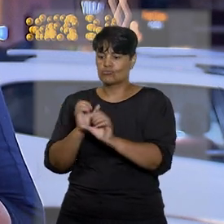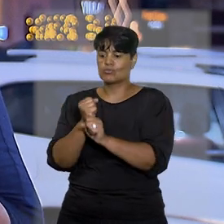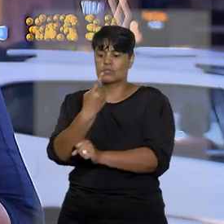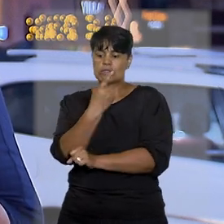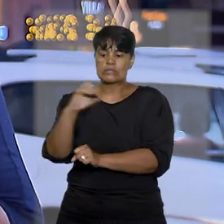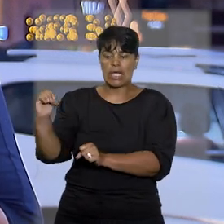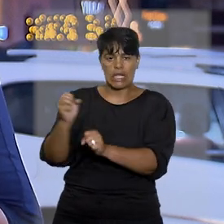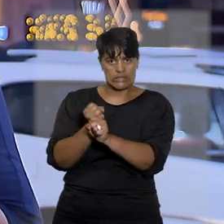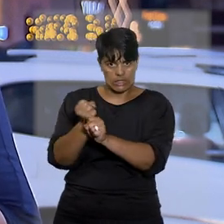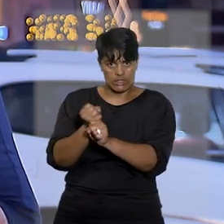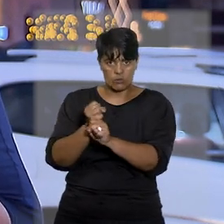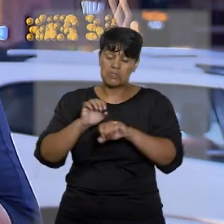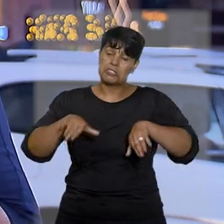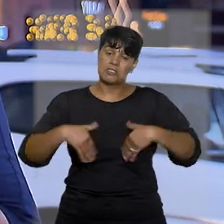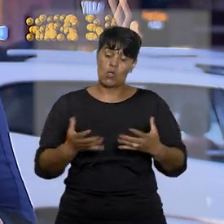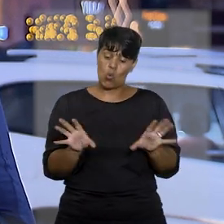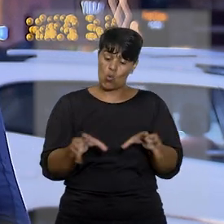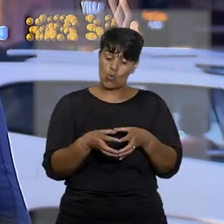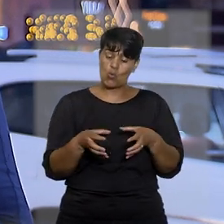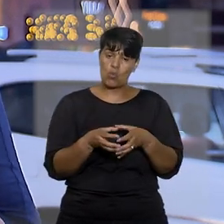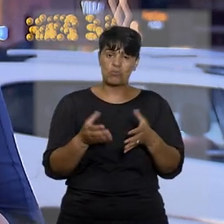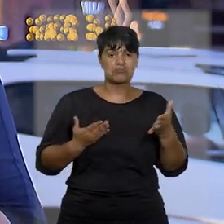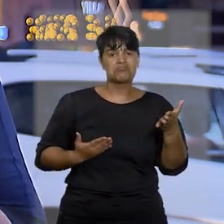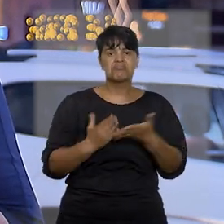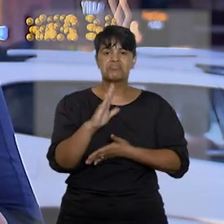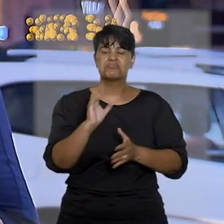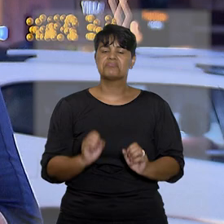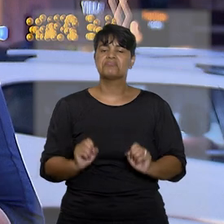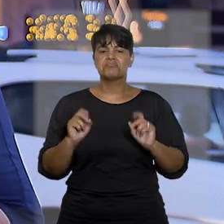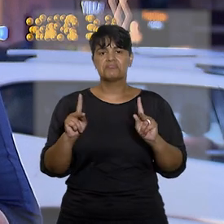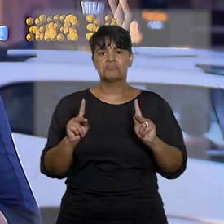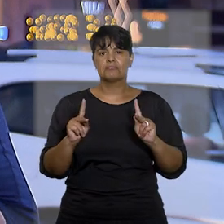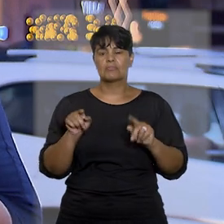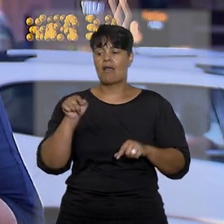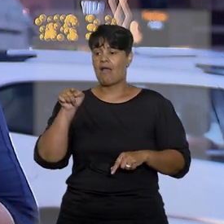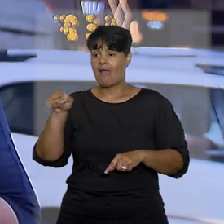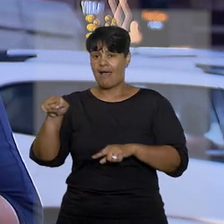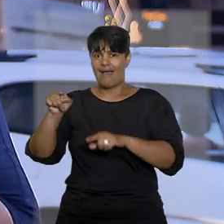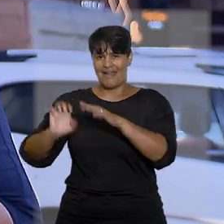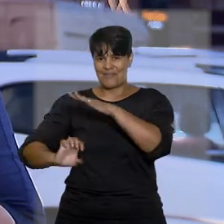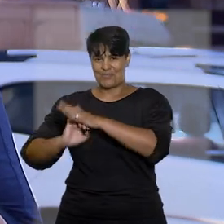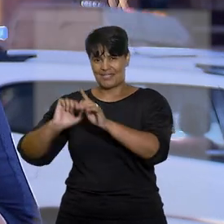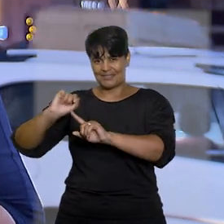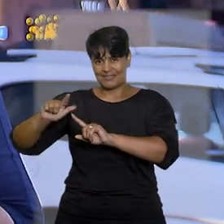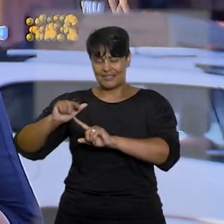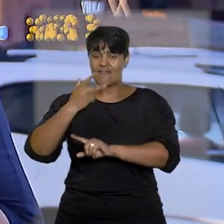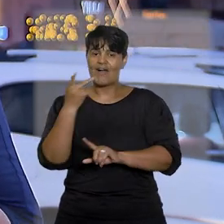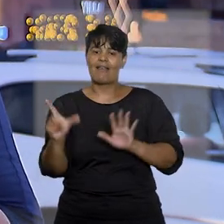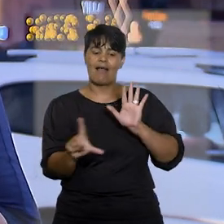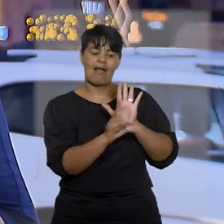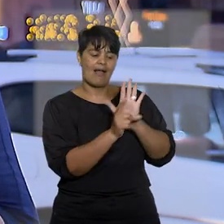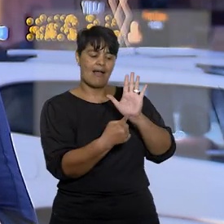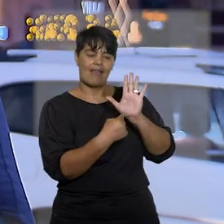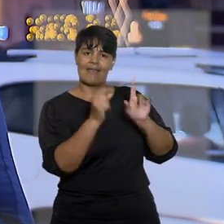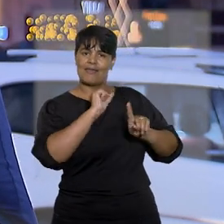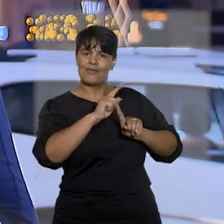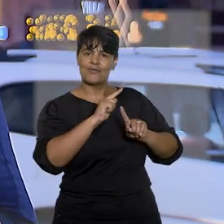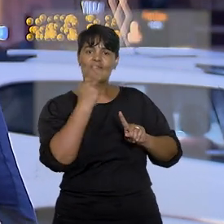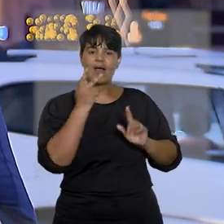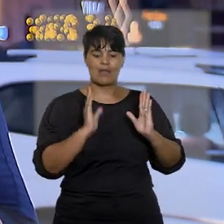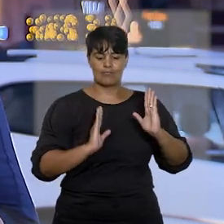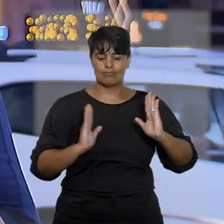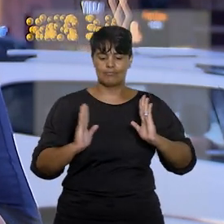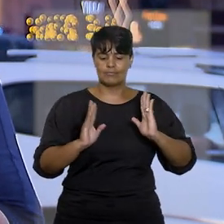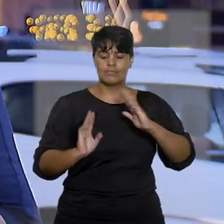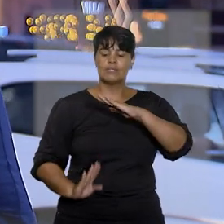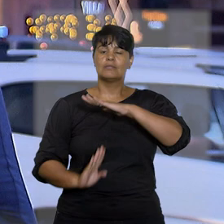O pedido foi julgado procedente em primeiro grau. Ao recorrer, a locadora alegou que a lei do inquilinato estabelece